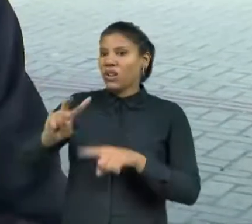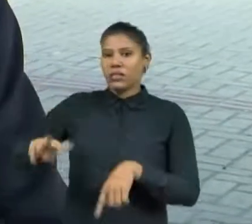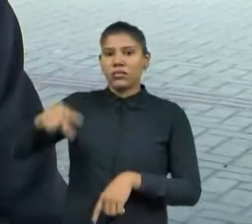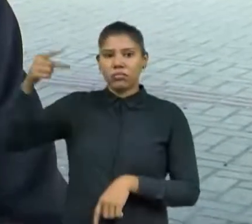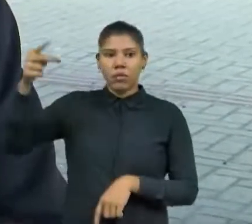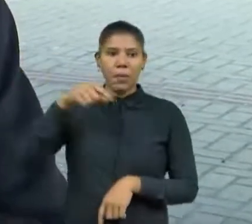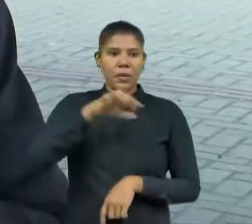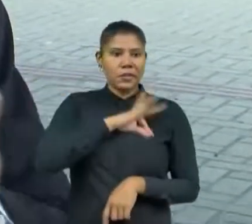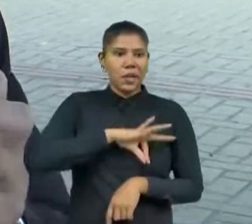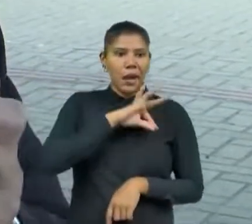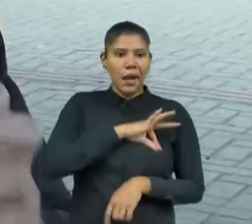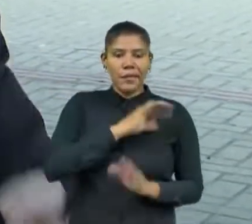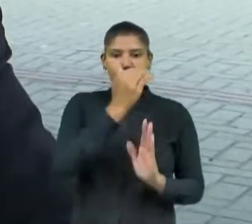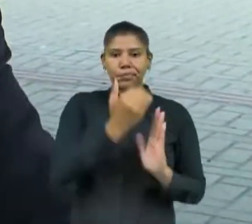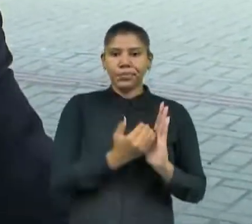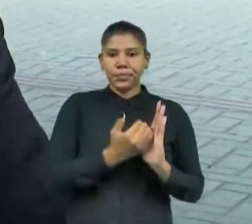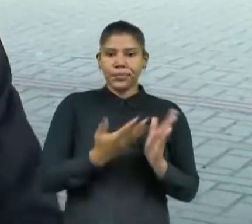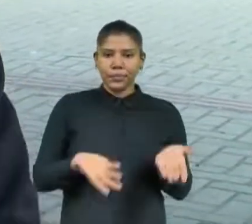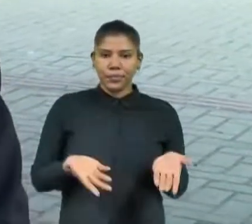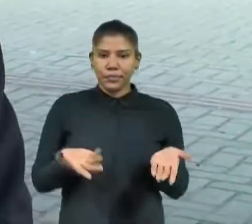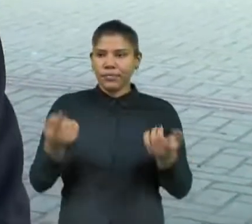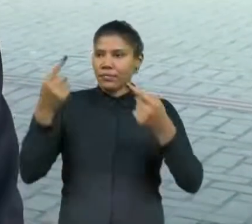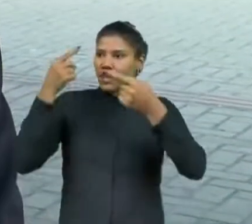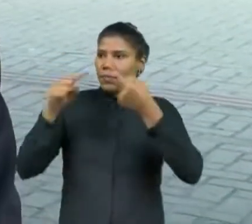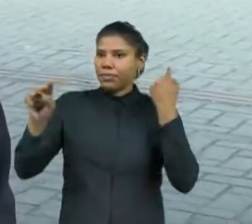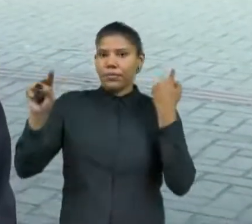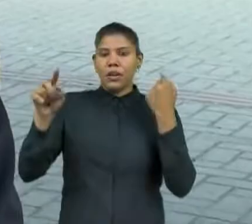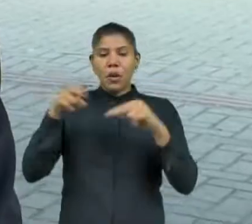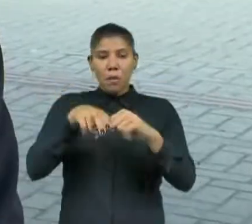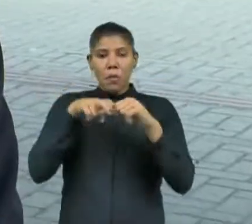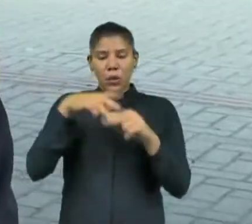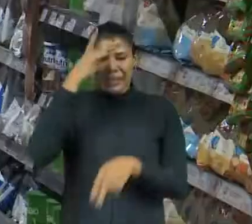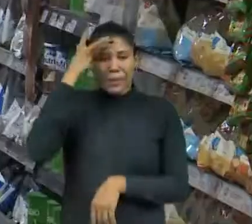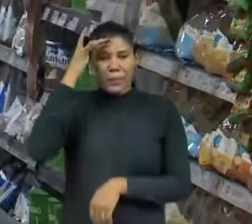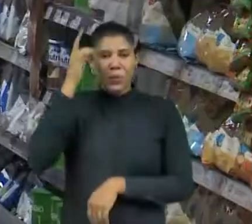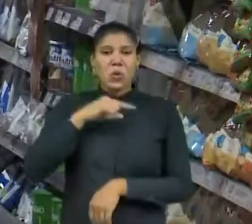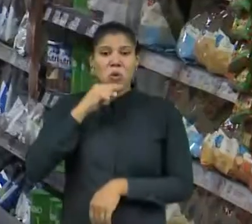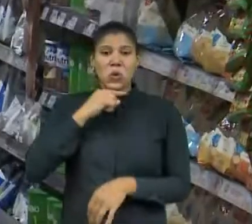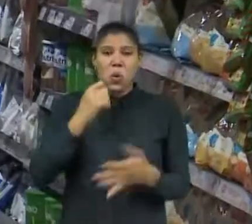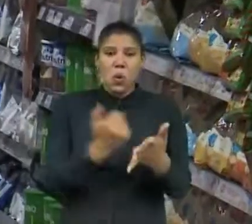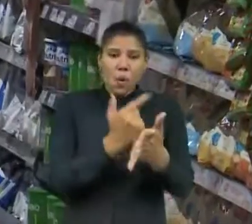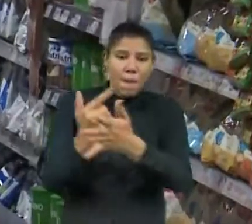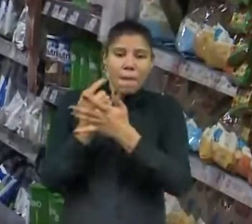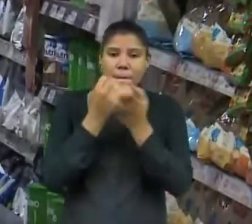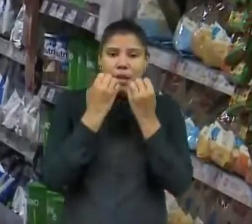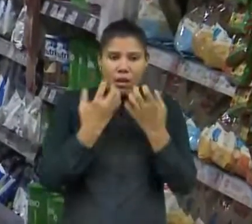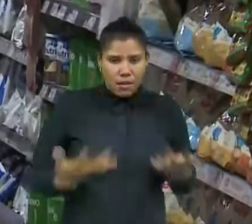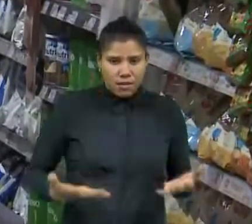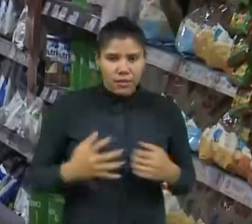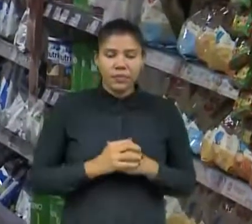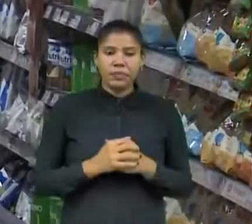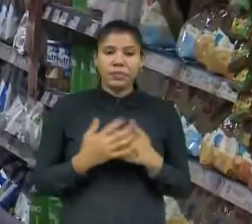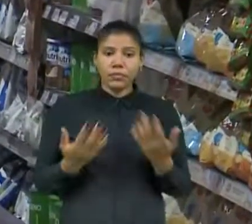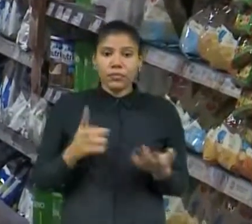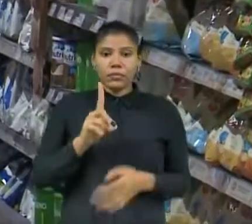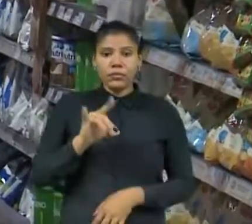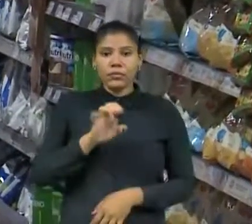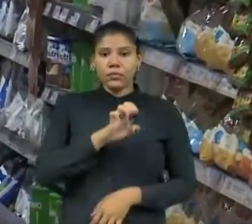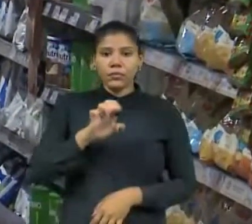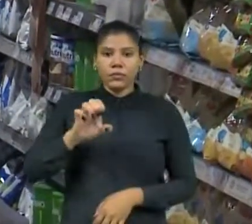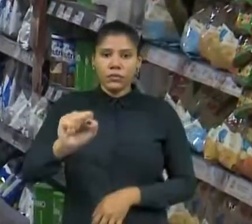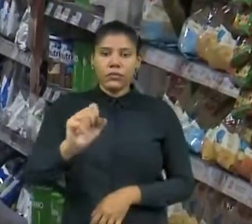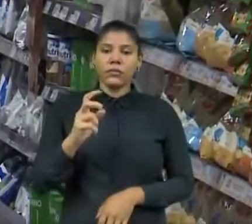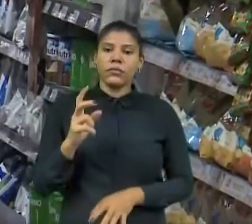gente desconecta a produção da remuneração básica do trabalho. Ainda segundo o DIES, considerando o preço